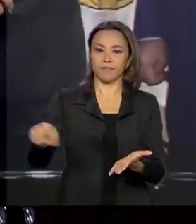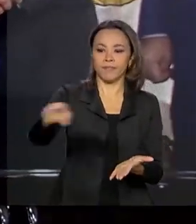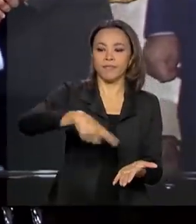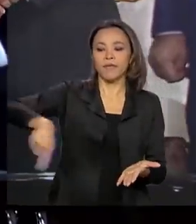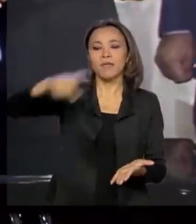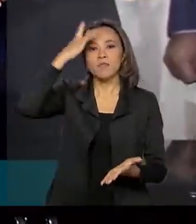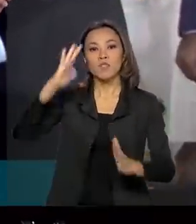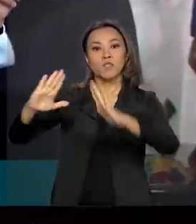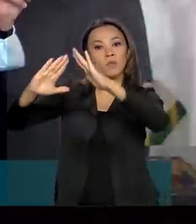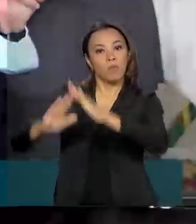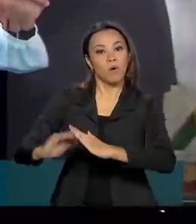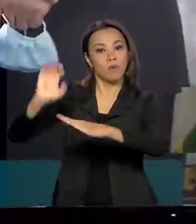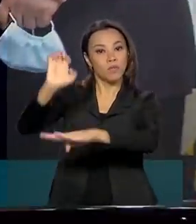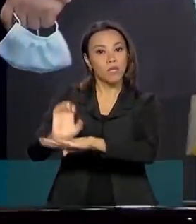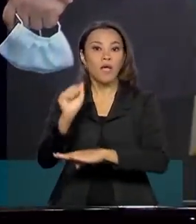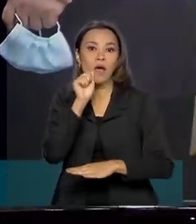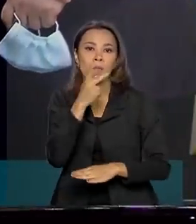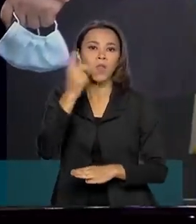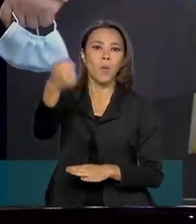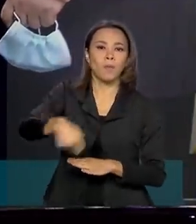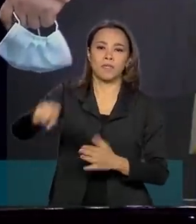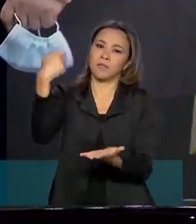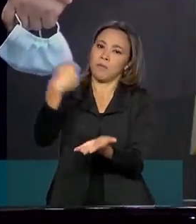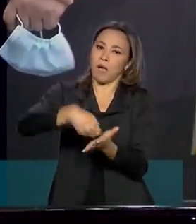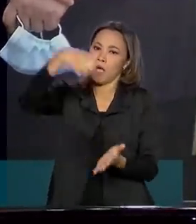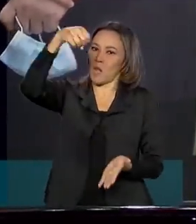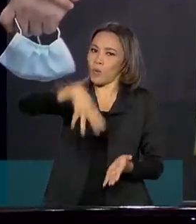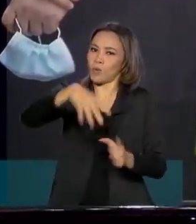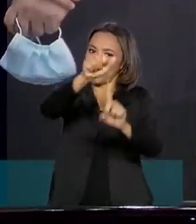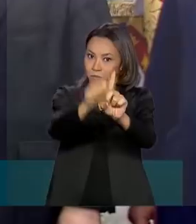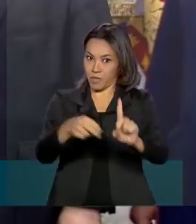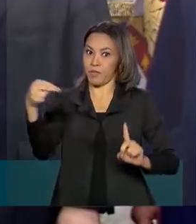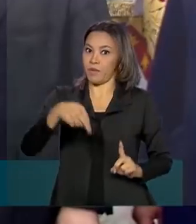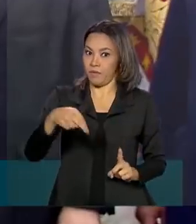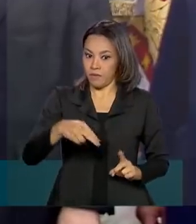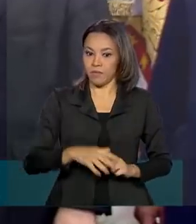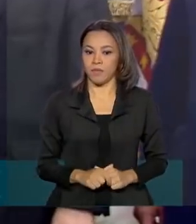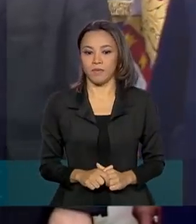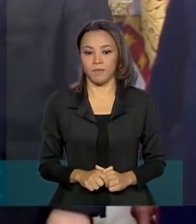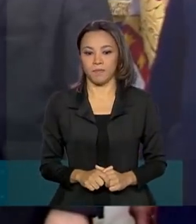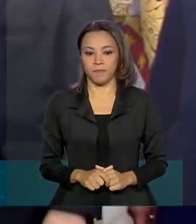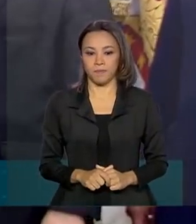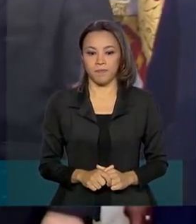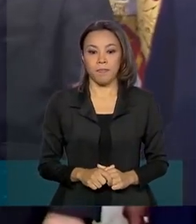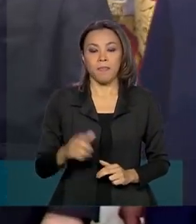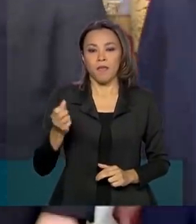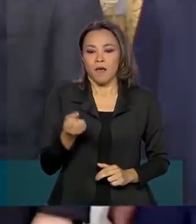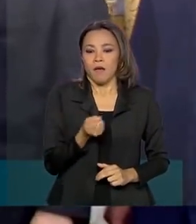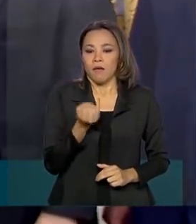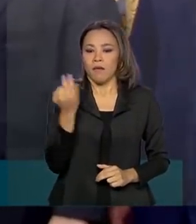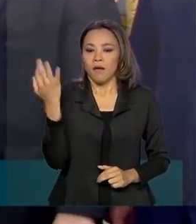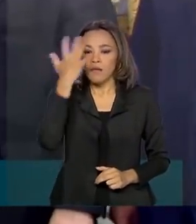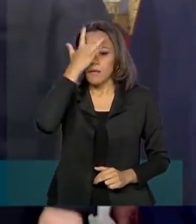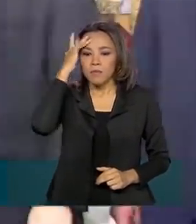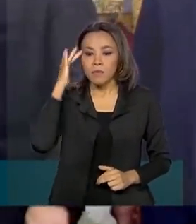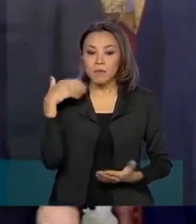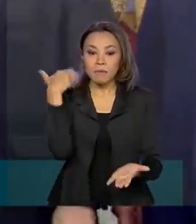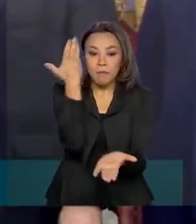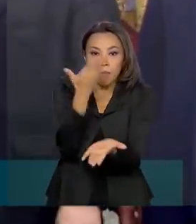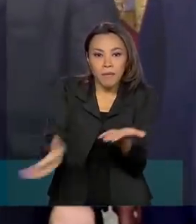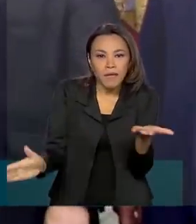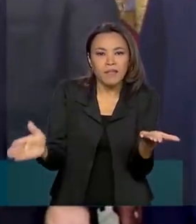do Amapá não precisarão pagar a conta de luz do mês de novembro. Ajuda porque muita gente perdeu os seus gêneros